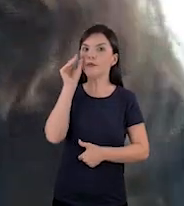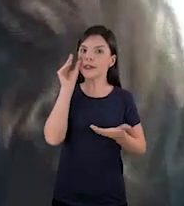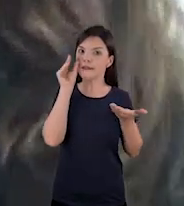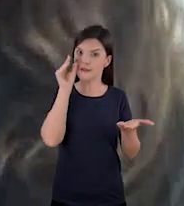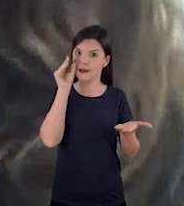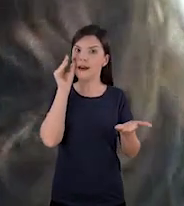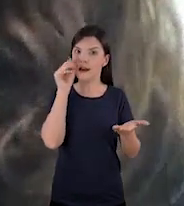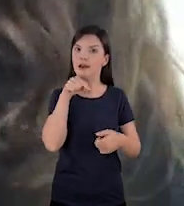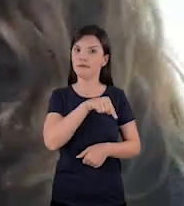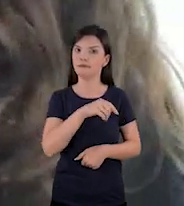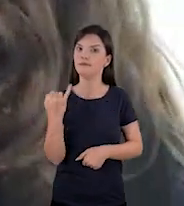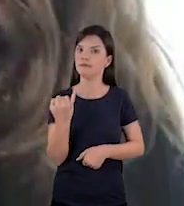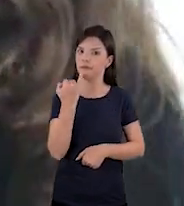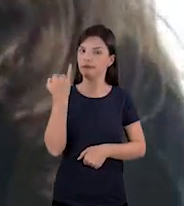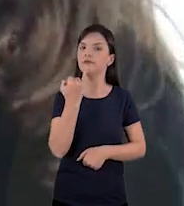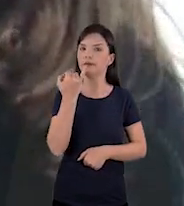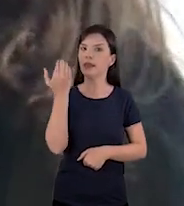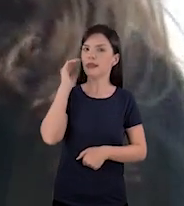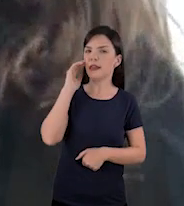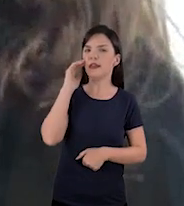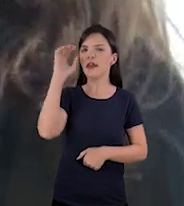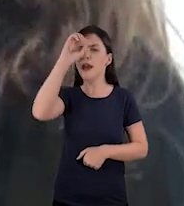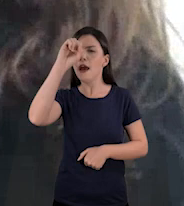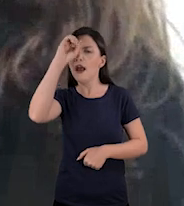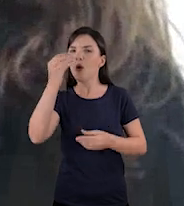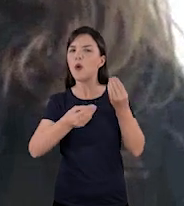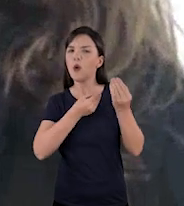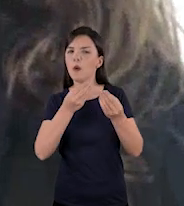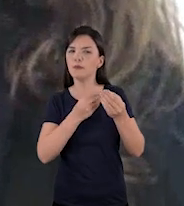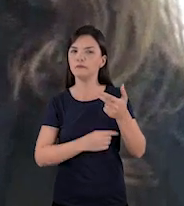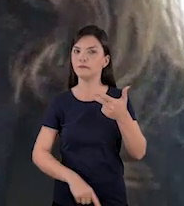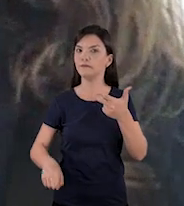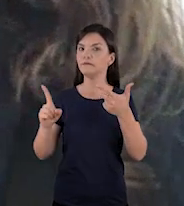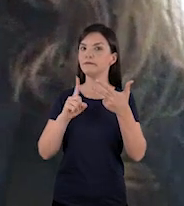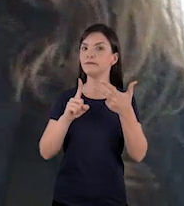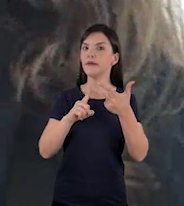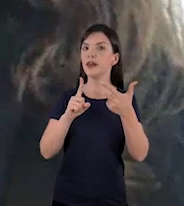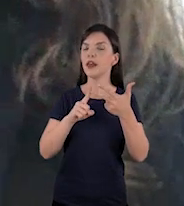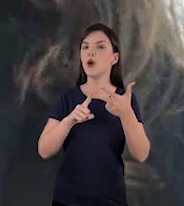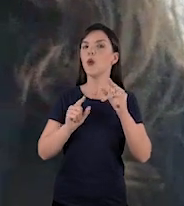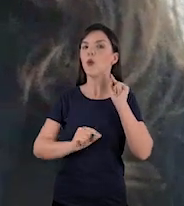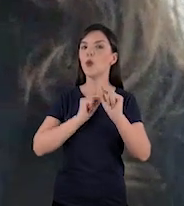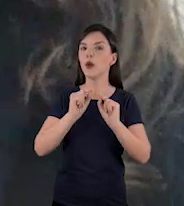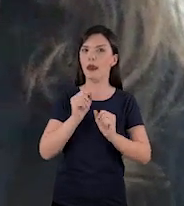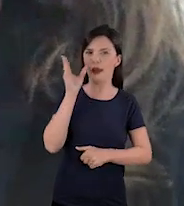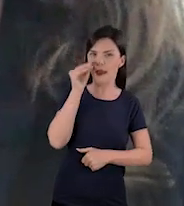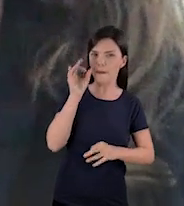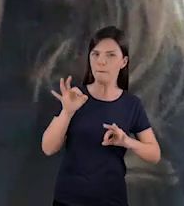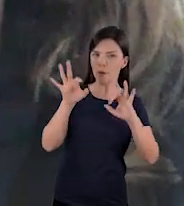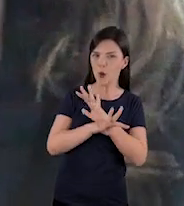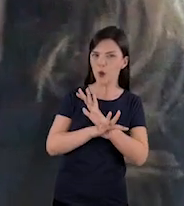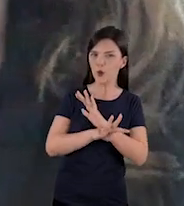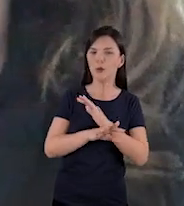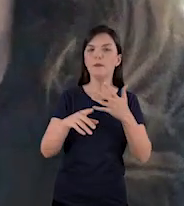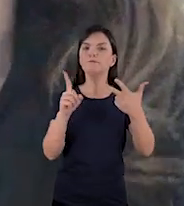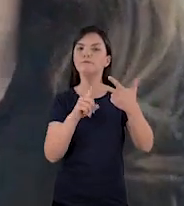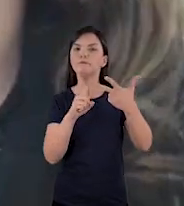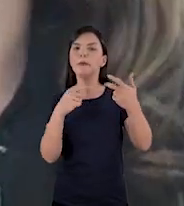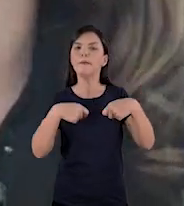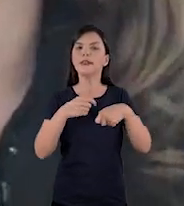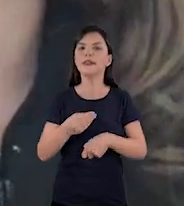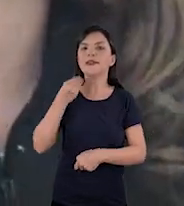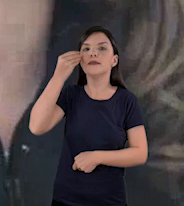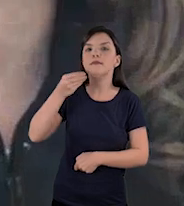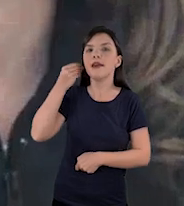fenômeno que a gente quer aprender. Está muito ligado também a, depois que eu vejo aquele fenômeno, tentar fazer um